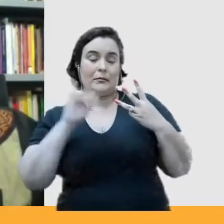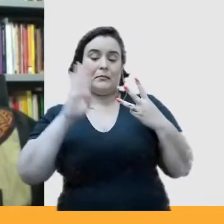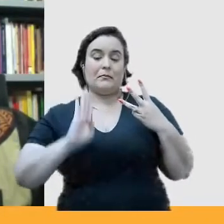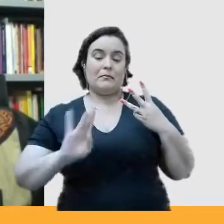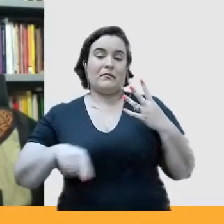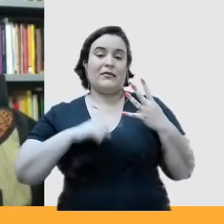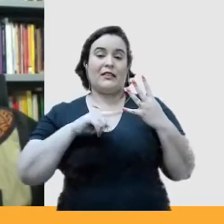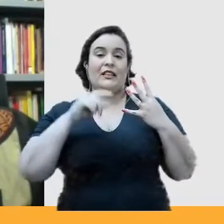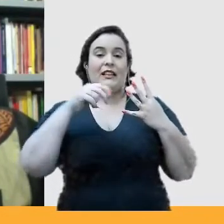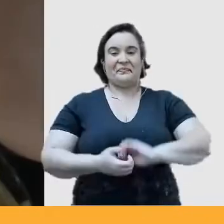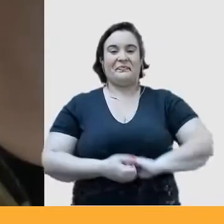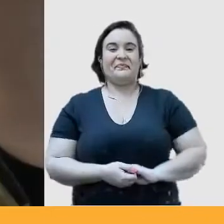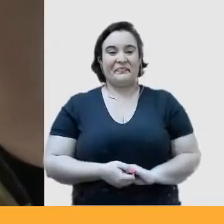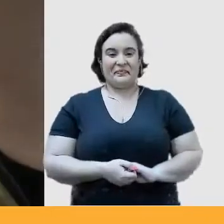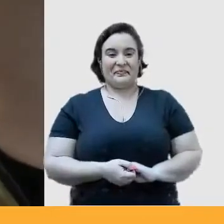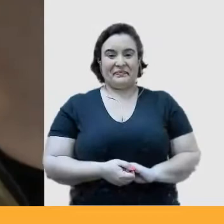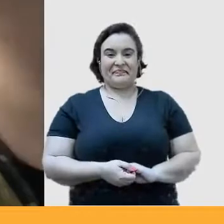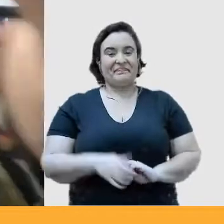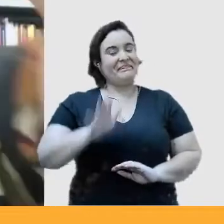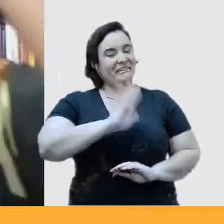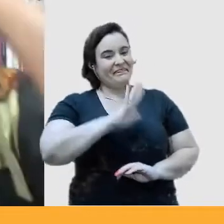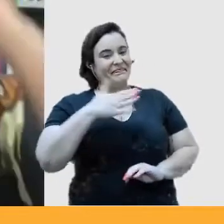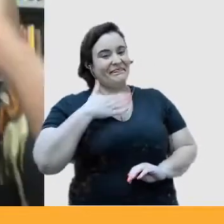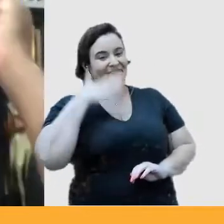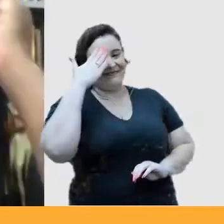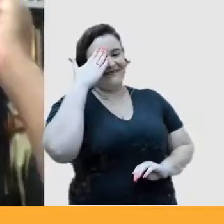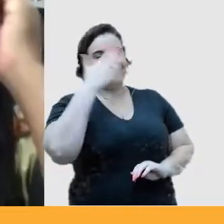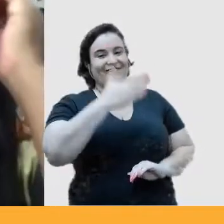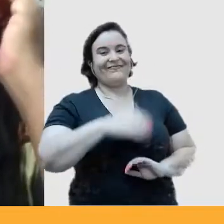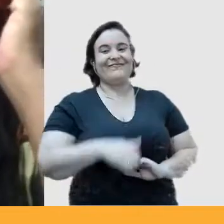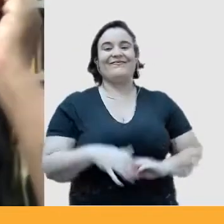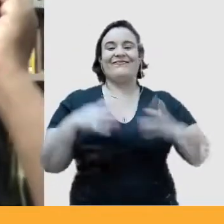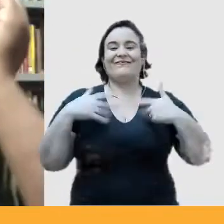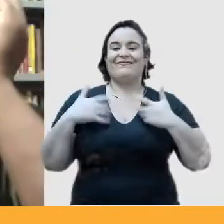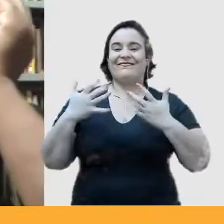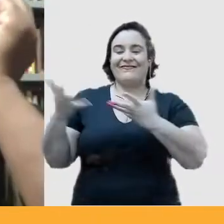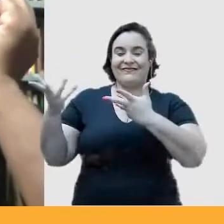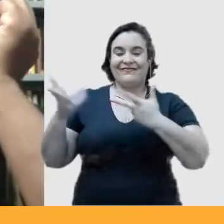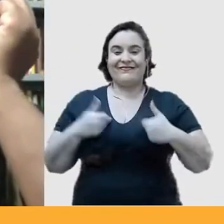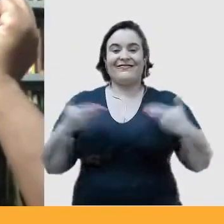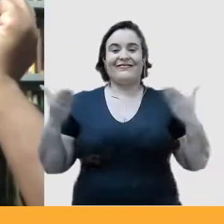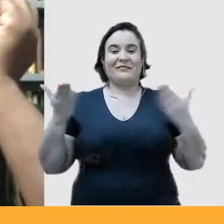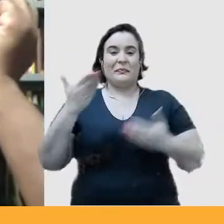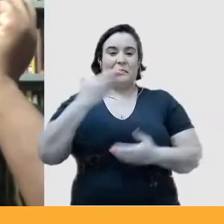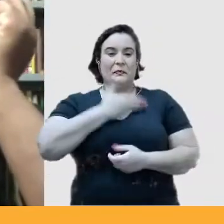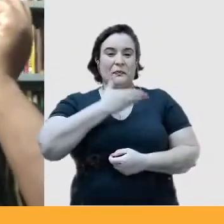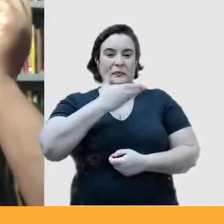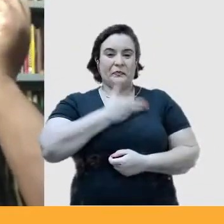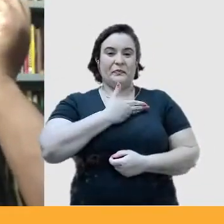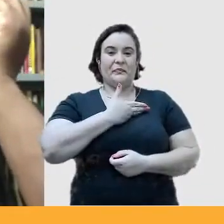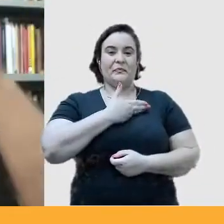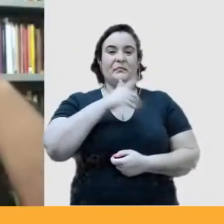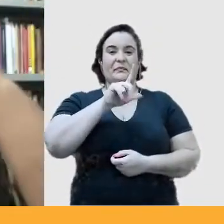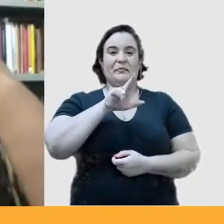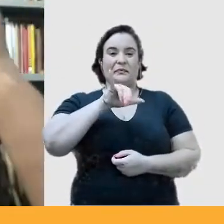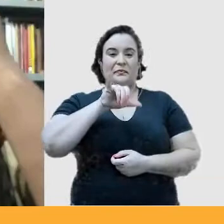Nelson Inocêncio e da Ruth Pinheiro. Eu queria convidar agora o meu amigo Luiz Carlos Gá, parceiro